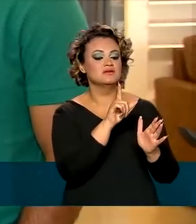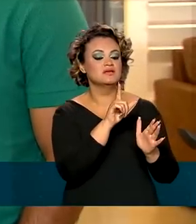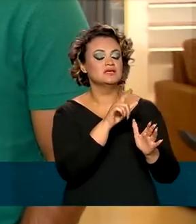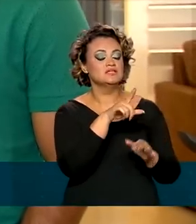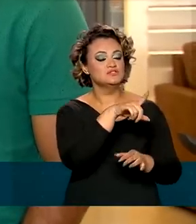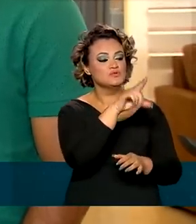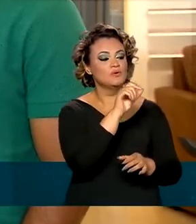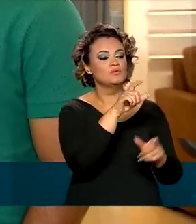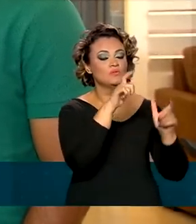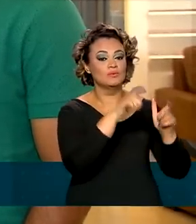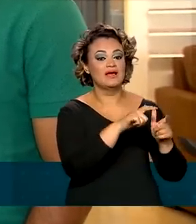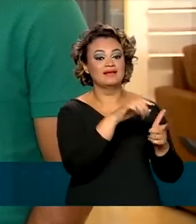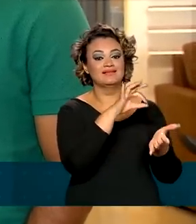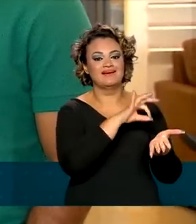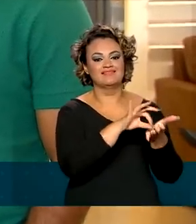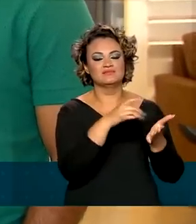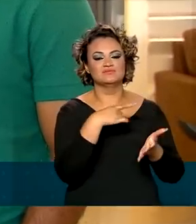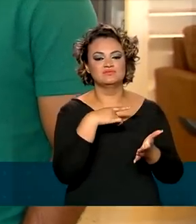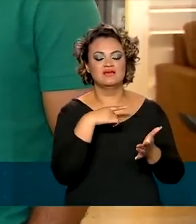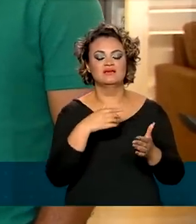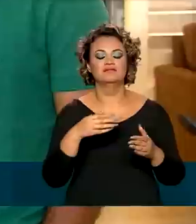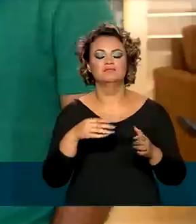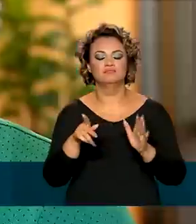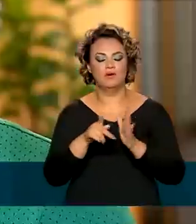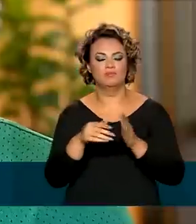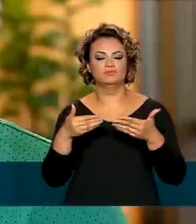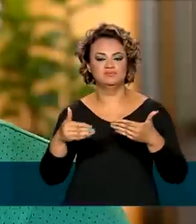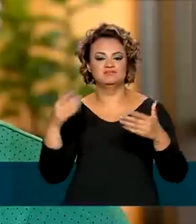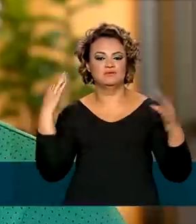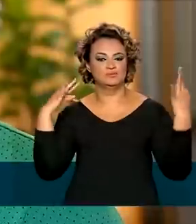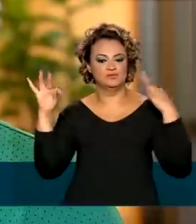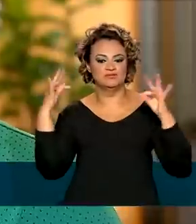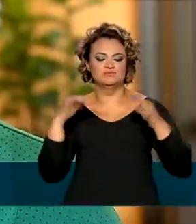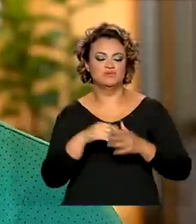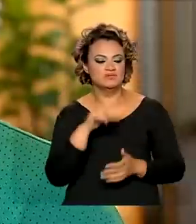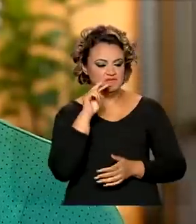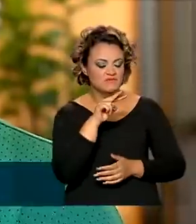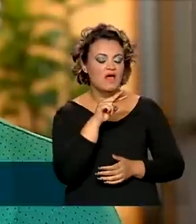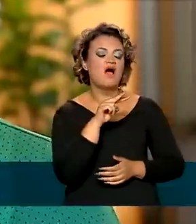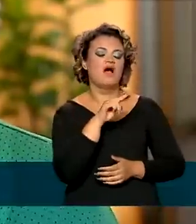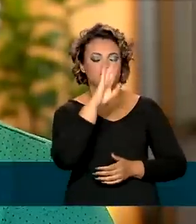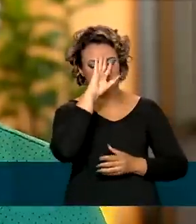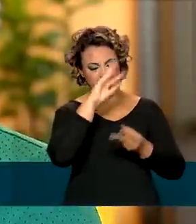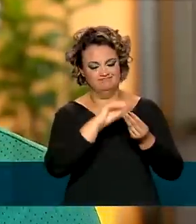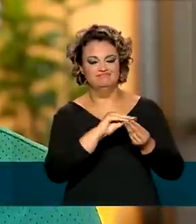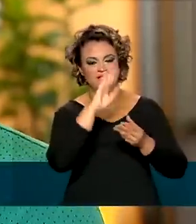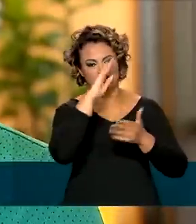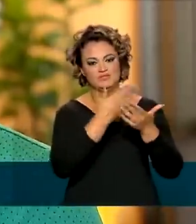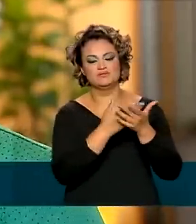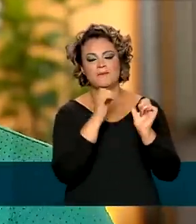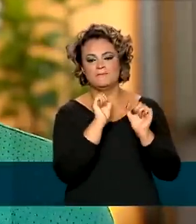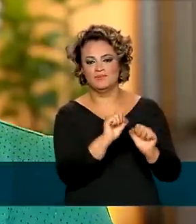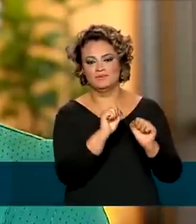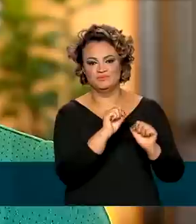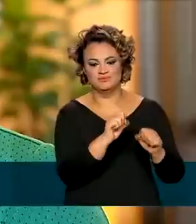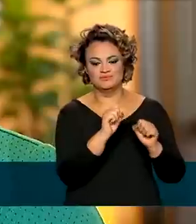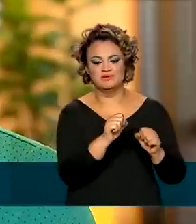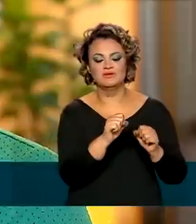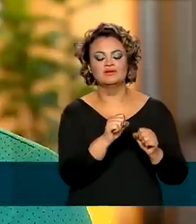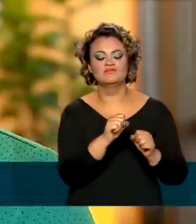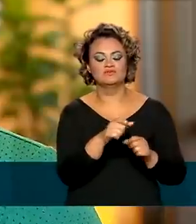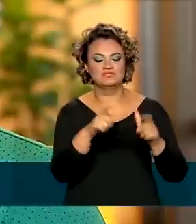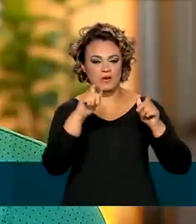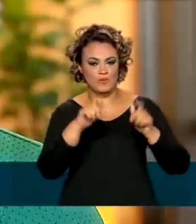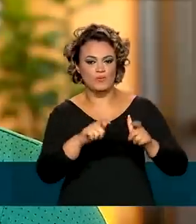estabelecimento cadastrado no Ministério do Turismo. Passa um pouco mais de credibilidade, confiabilidade, né, de que a gente está se